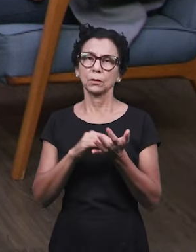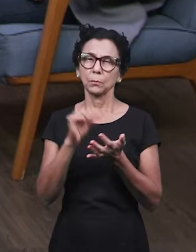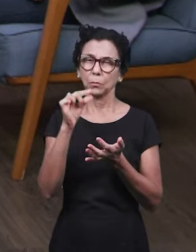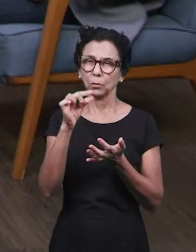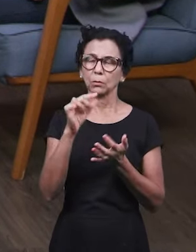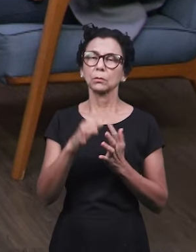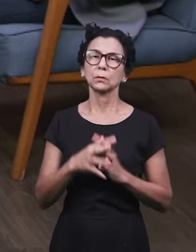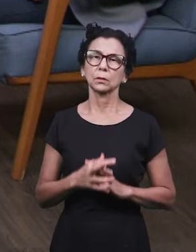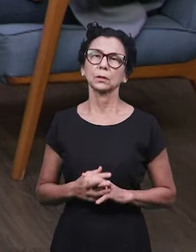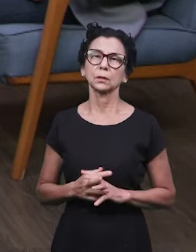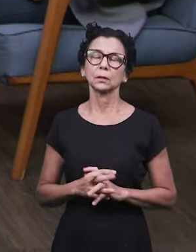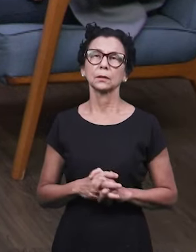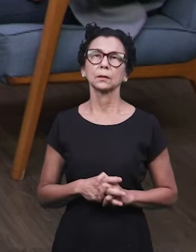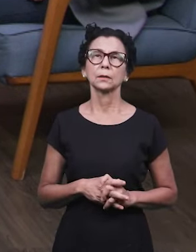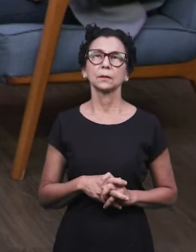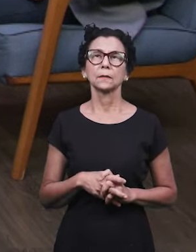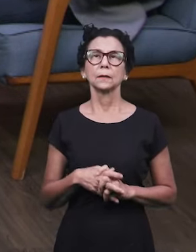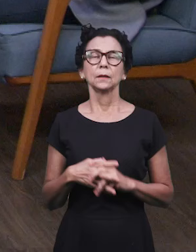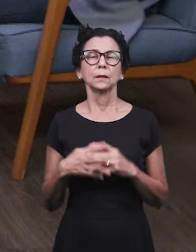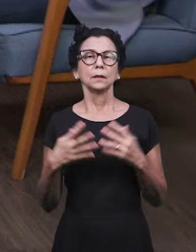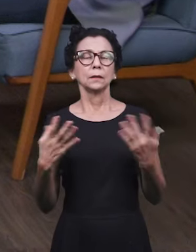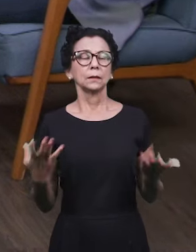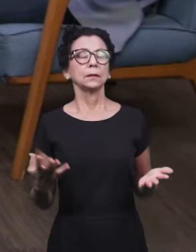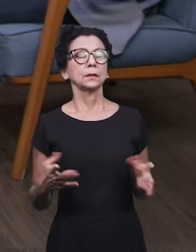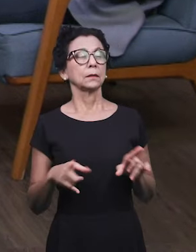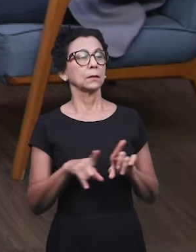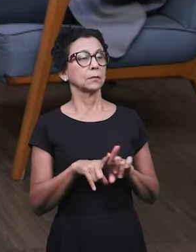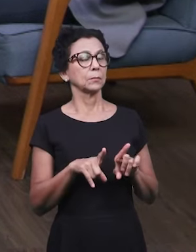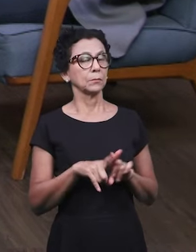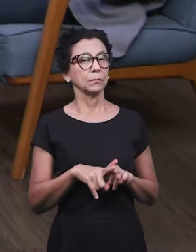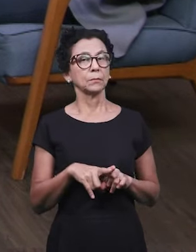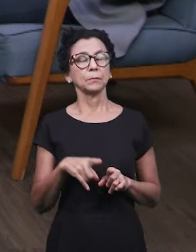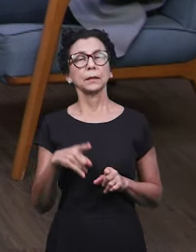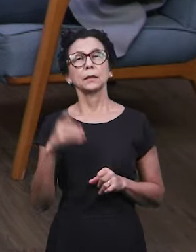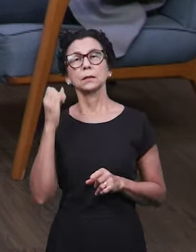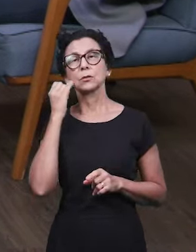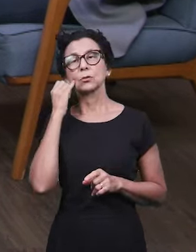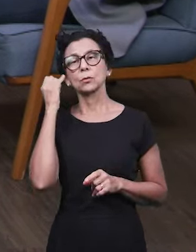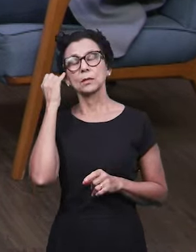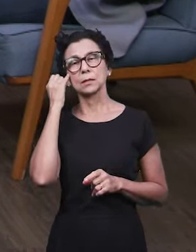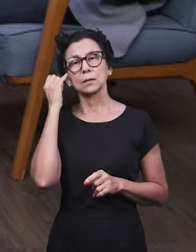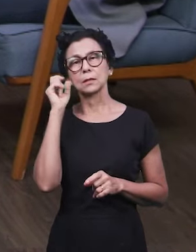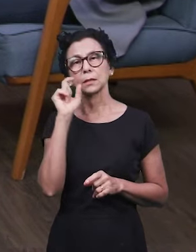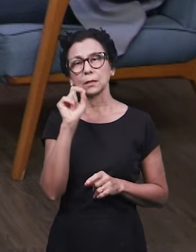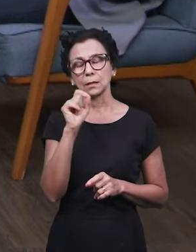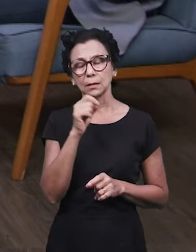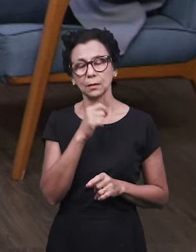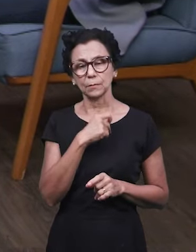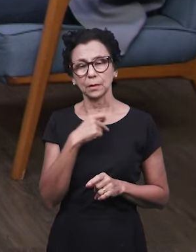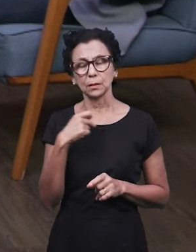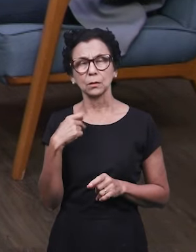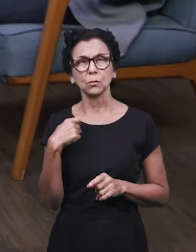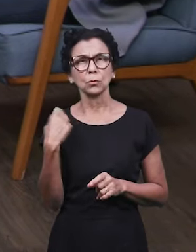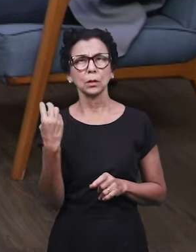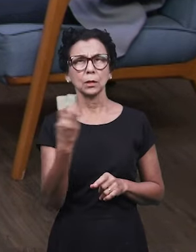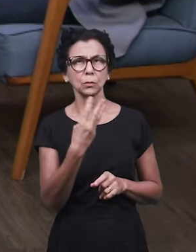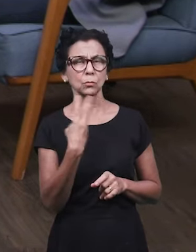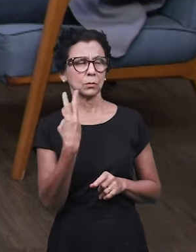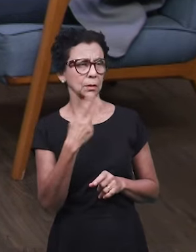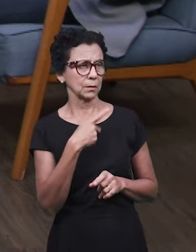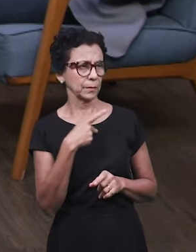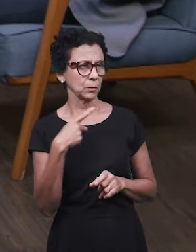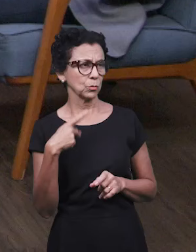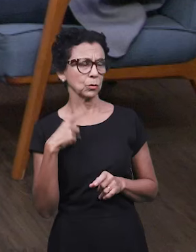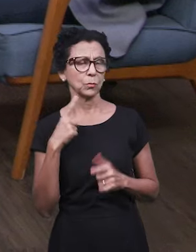é esse momento maravilhoso da volta de Jesus. E só para um cumprimento aqui, Josias, por isso é tão importante,